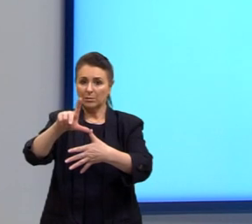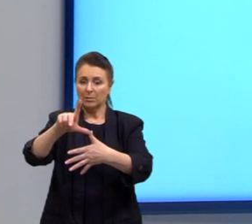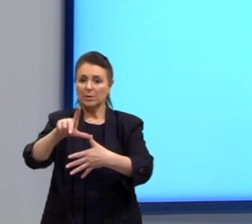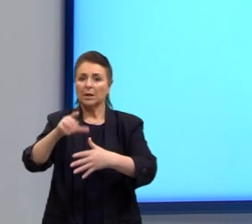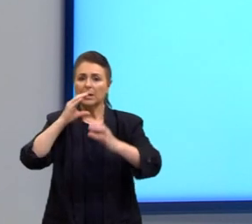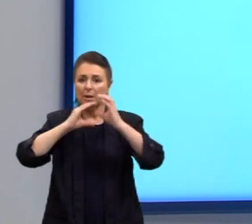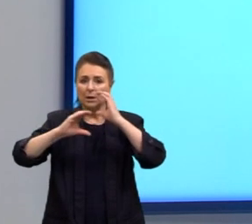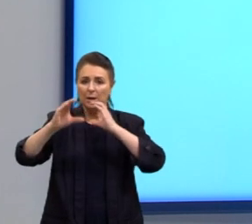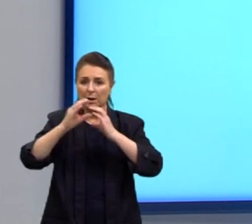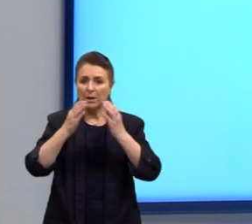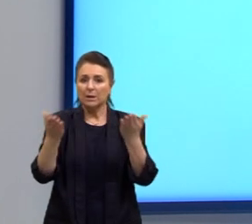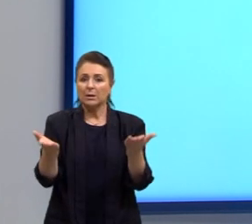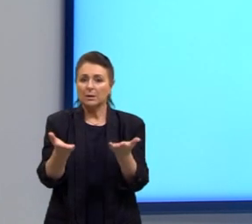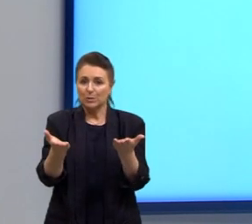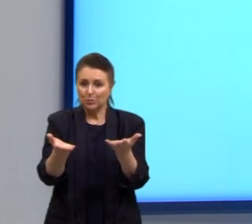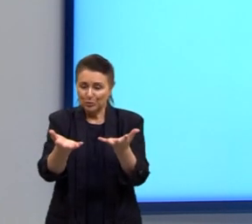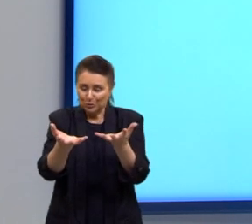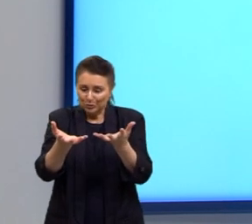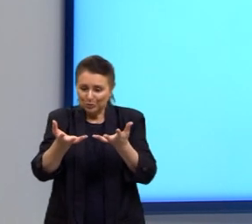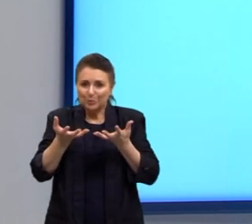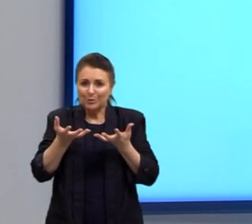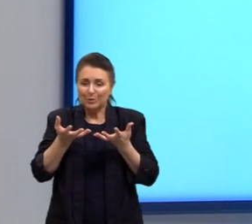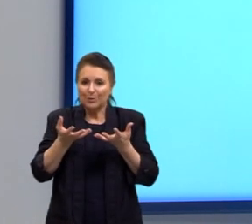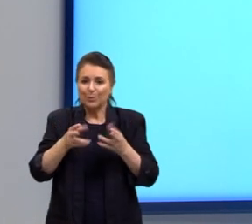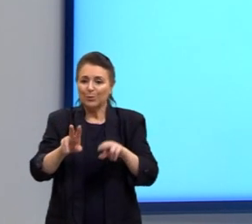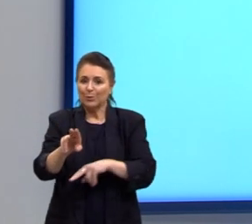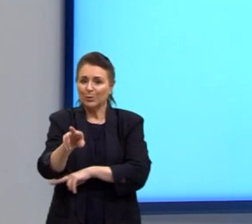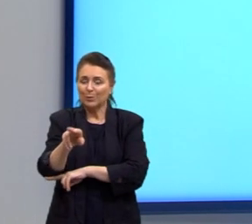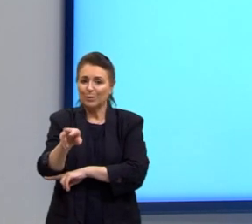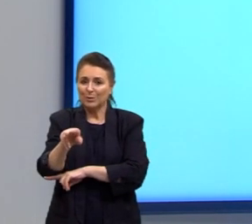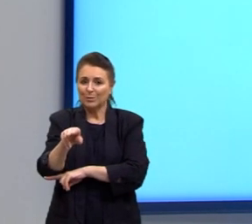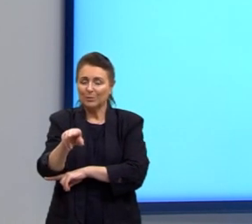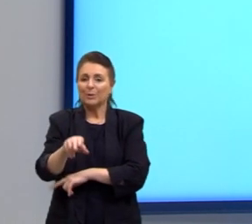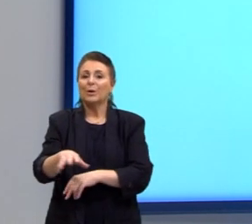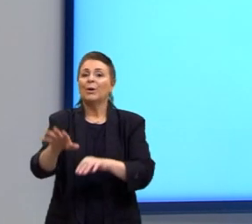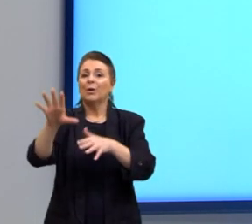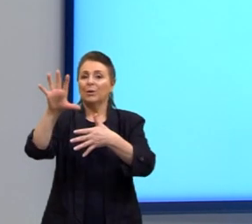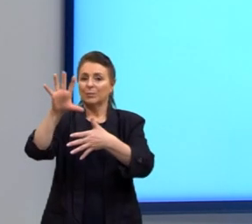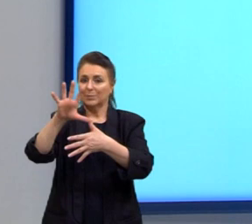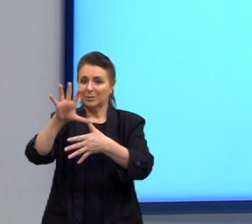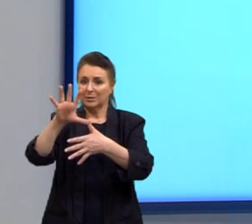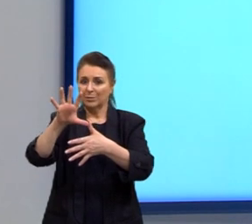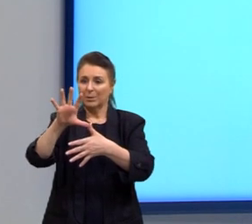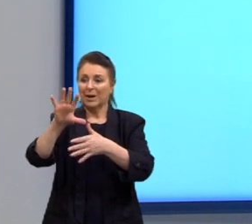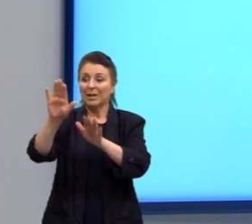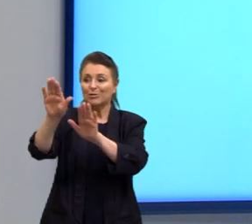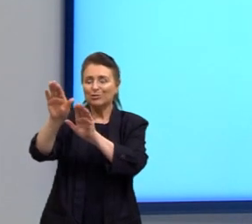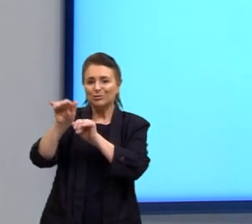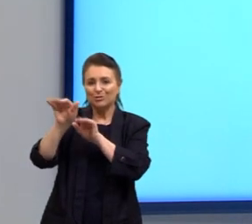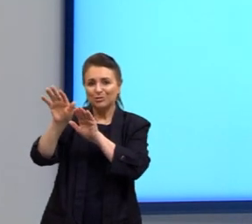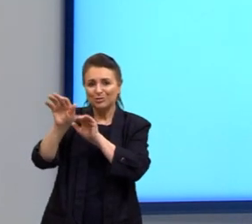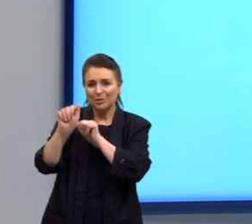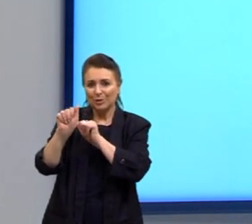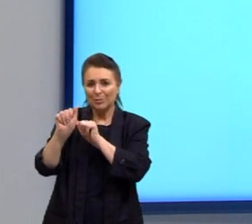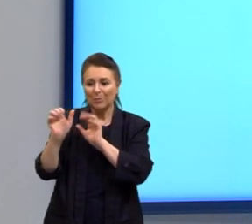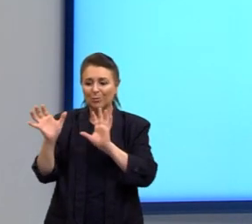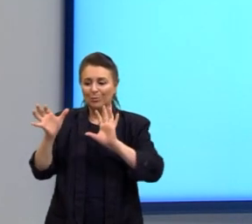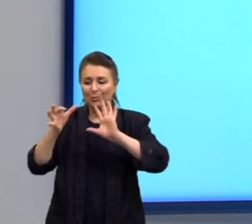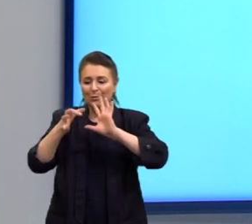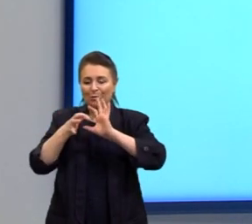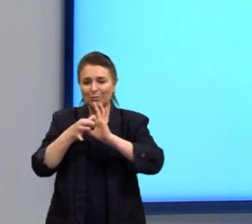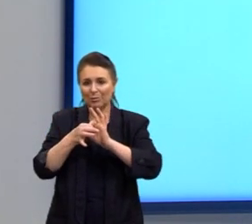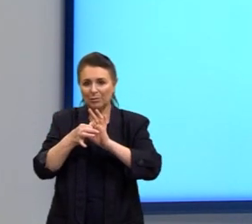canta, irmão americano, vai trazer um chamamento para uma unificação,